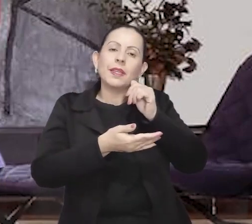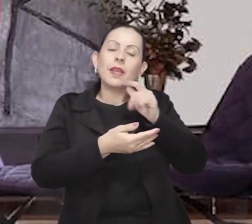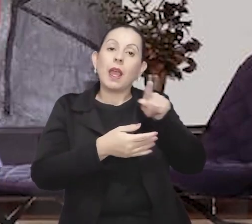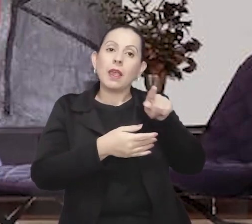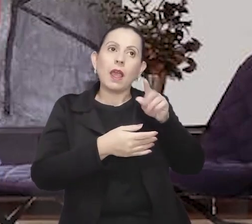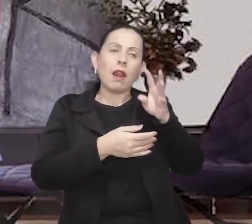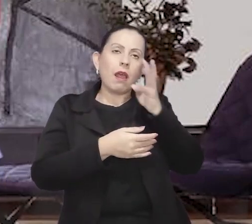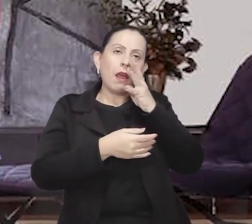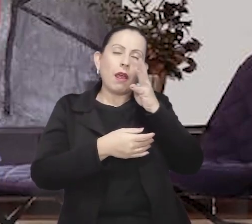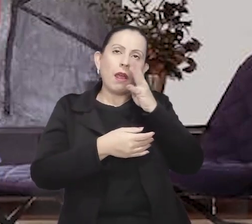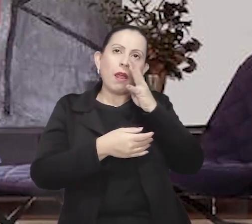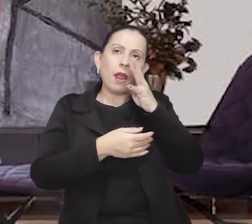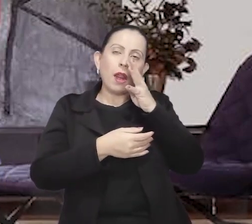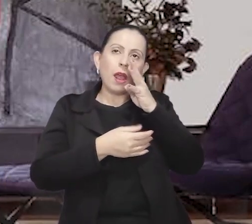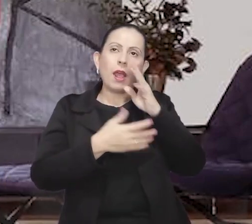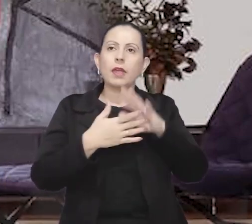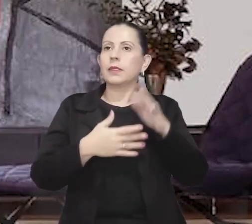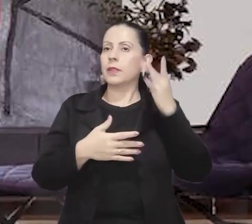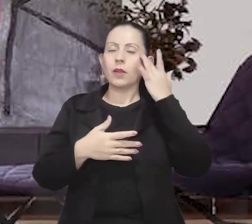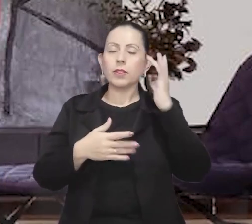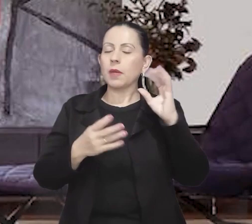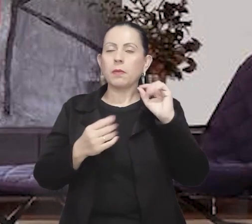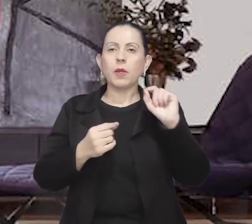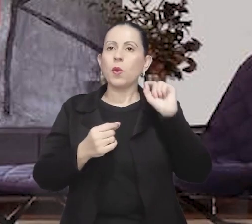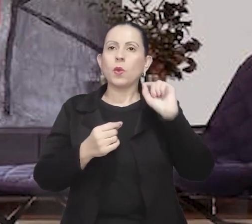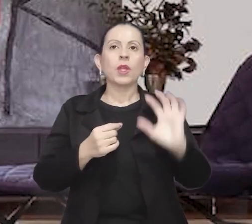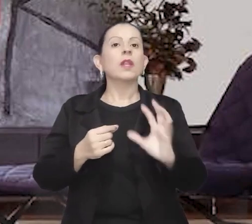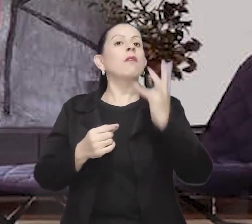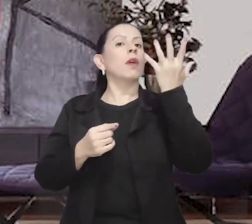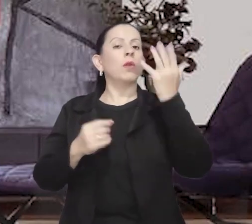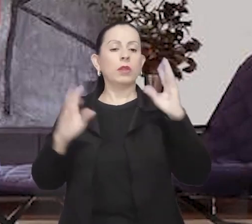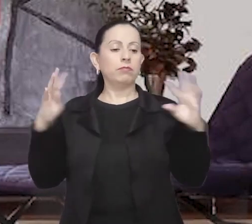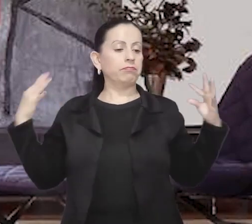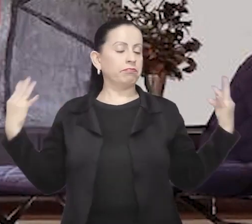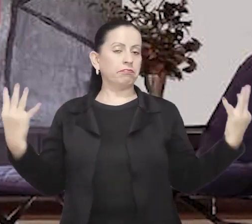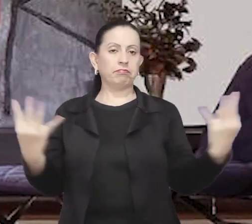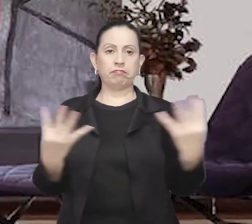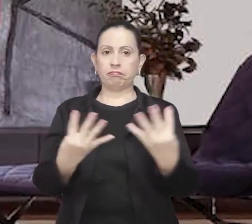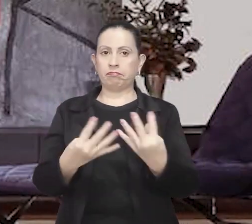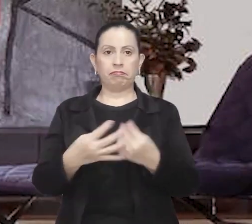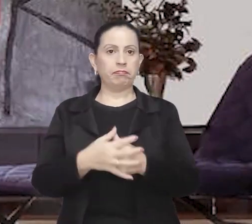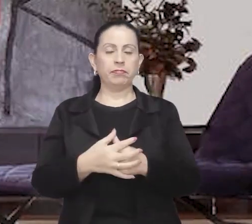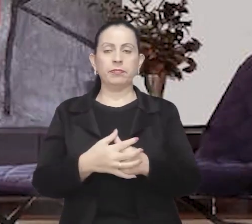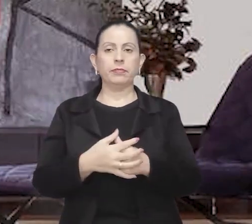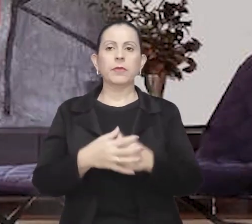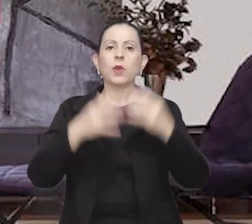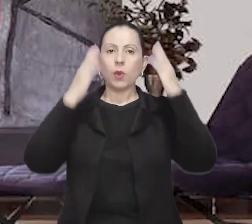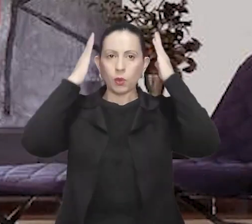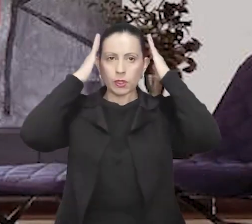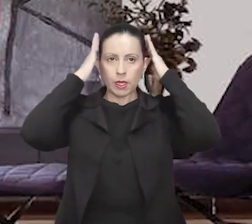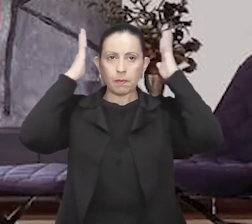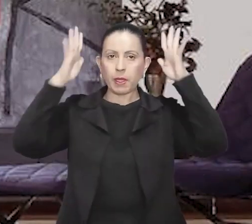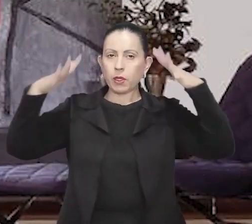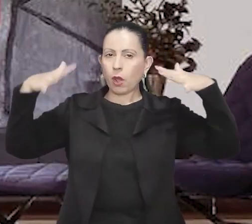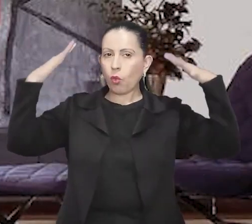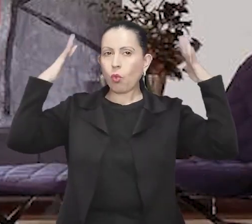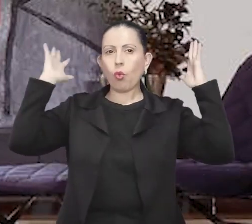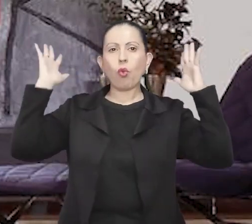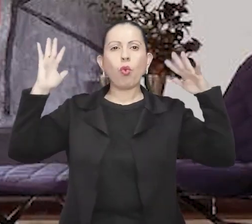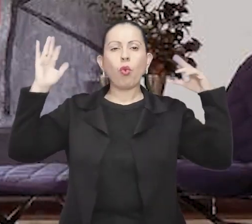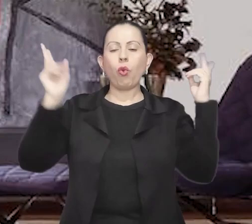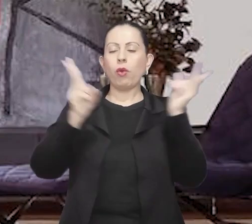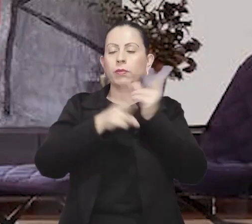seu redor. Seus cabelos estão esvoaçando ao vento, enquanto que os pneus lançam para o alto farelos de